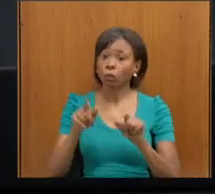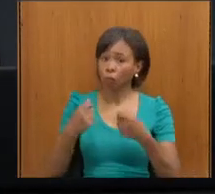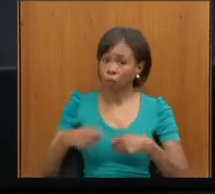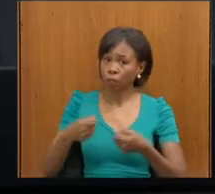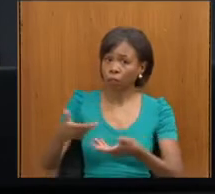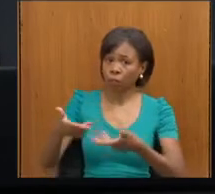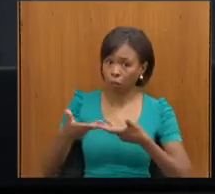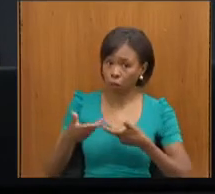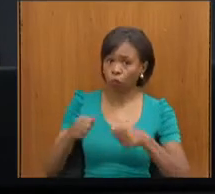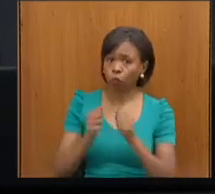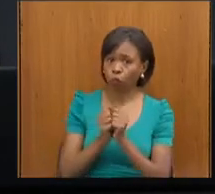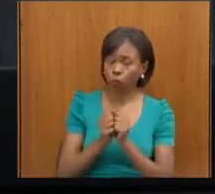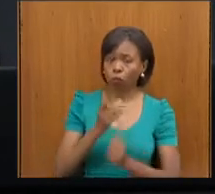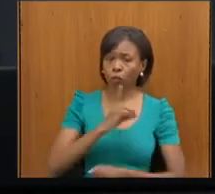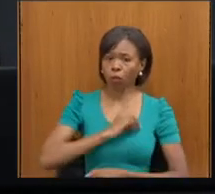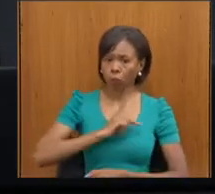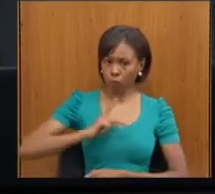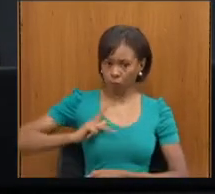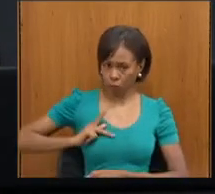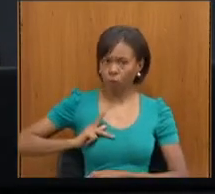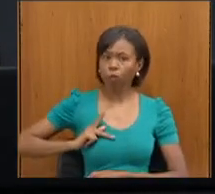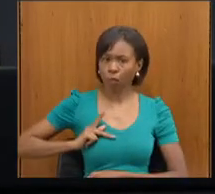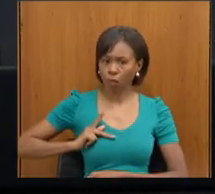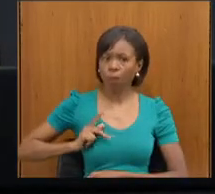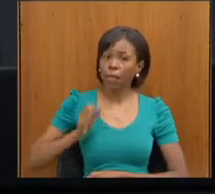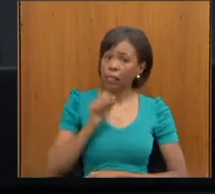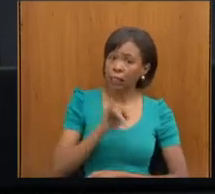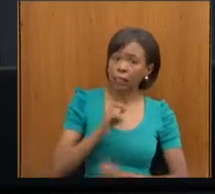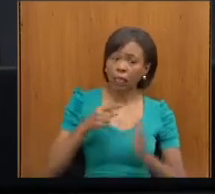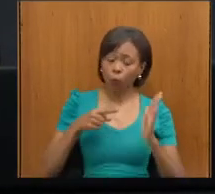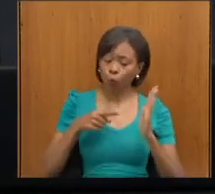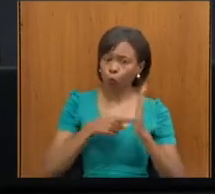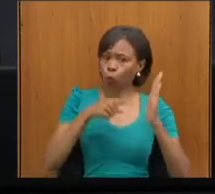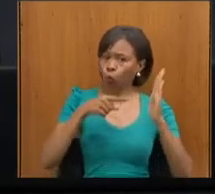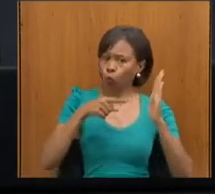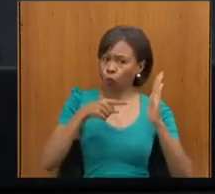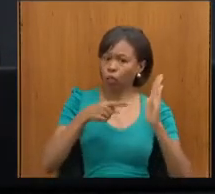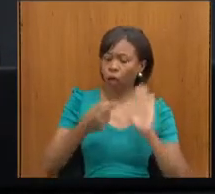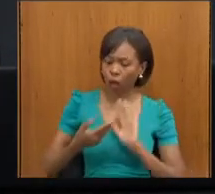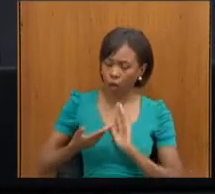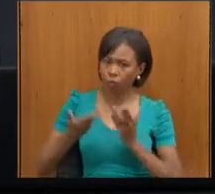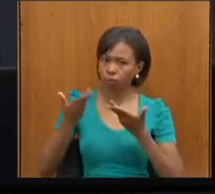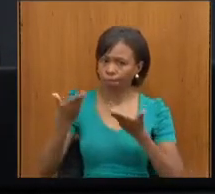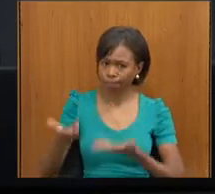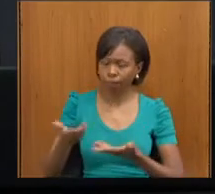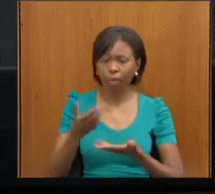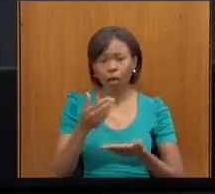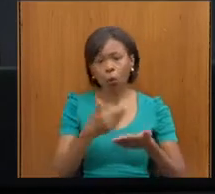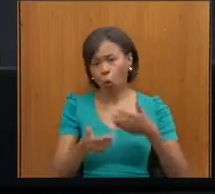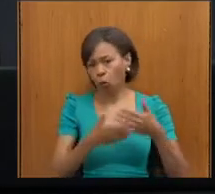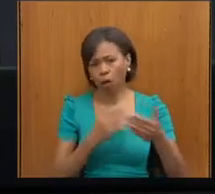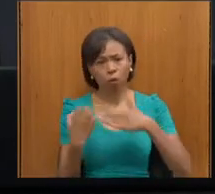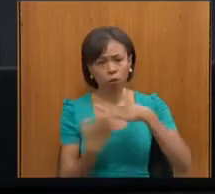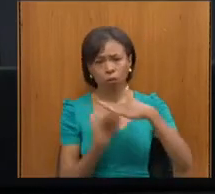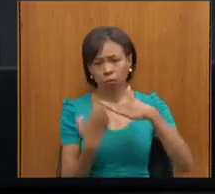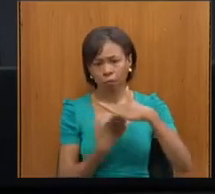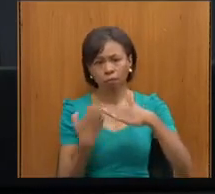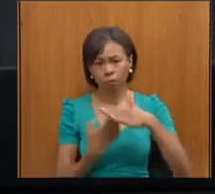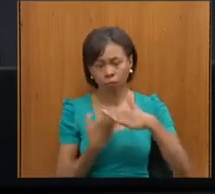conosco, até mesmo para qualquer denúncia que for feita de alguma empresa que ainda